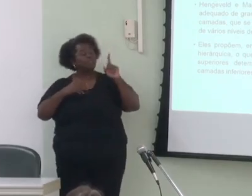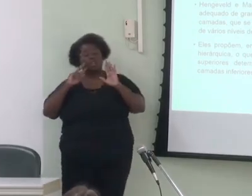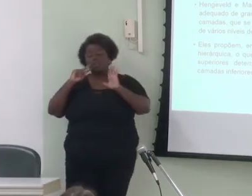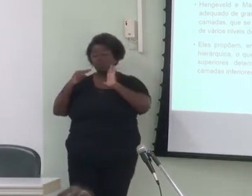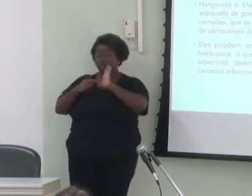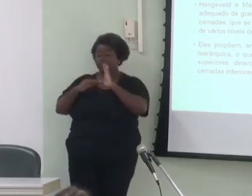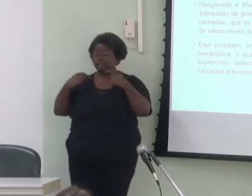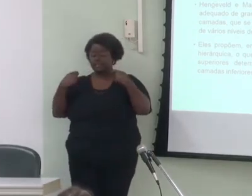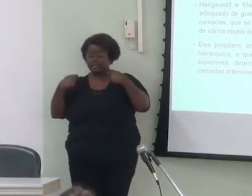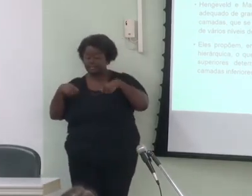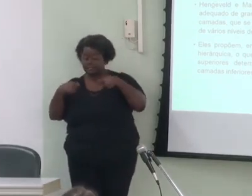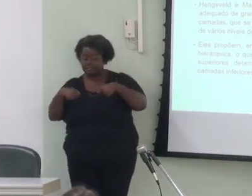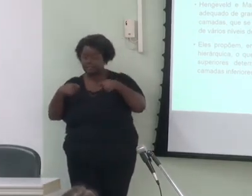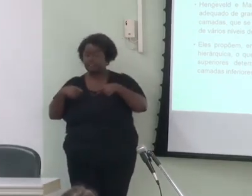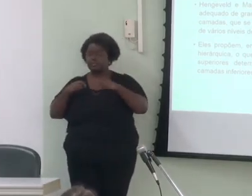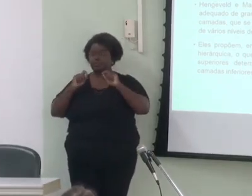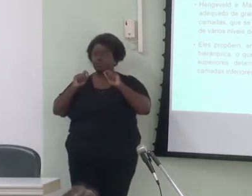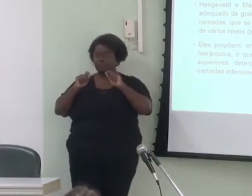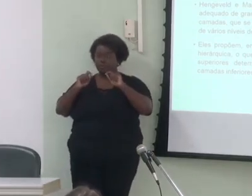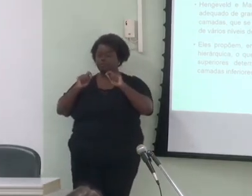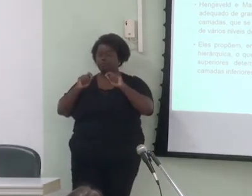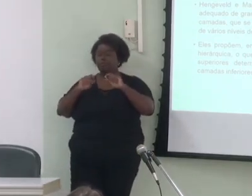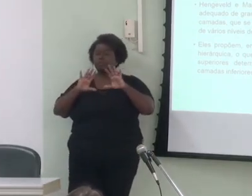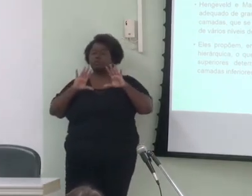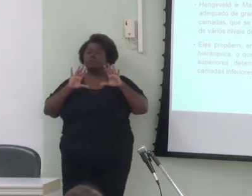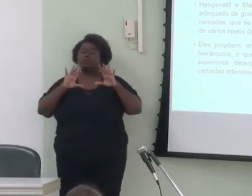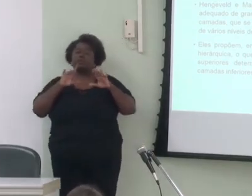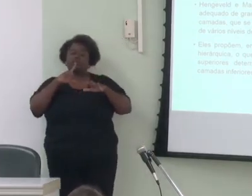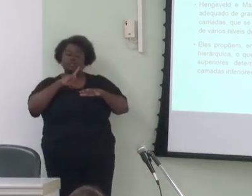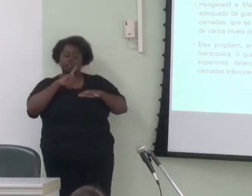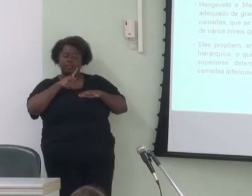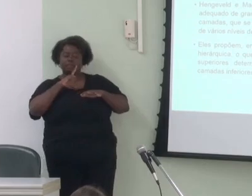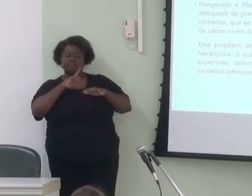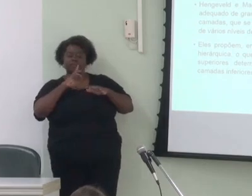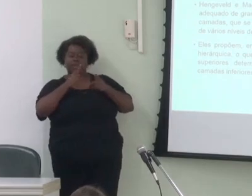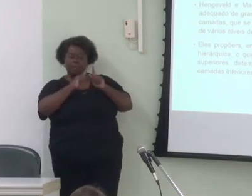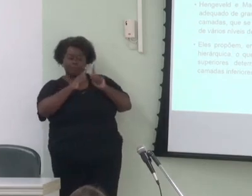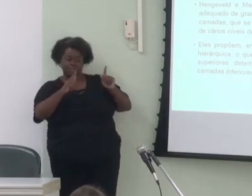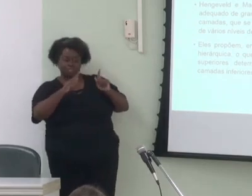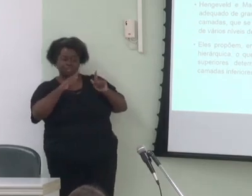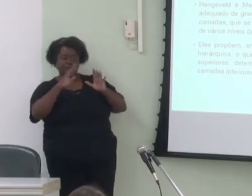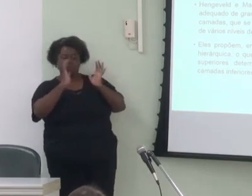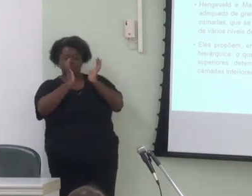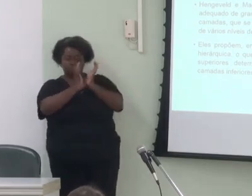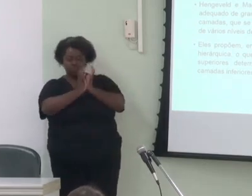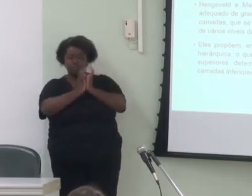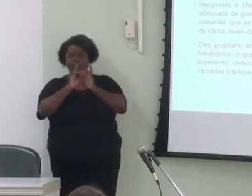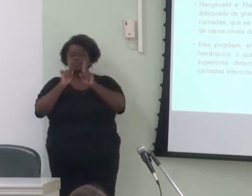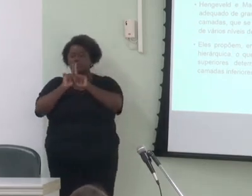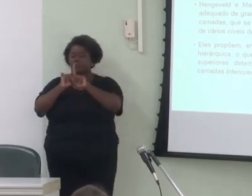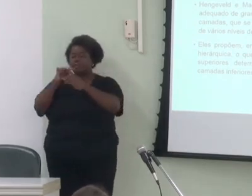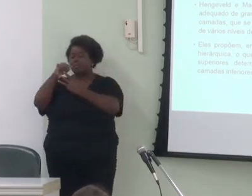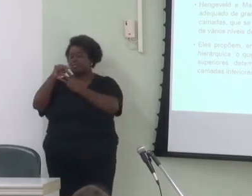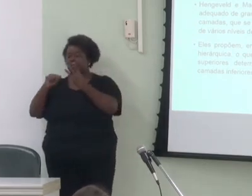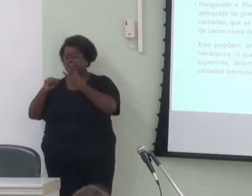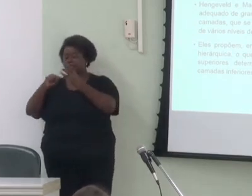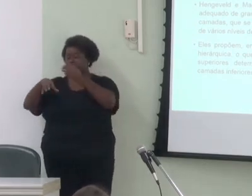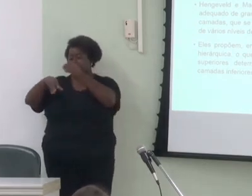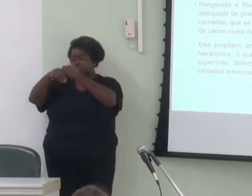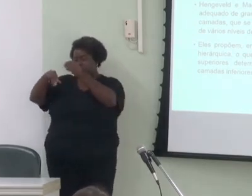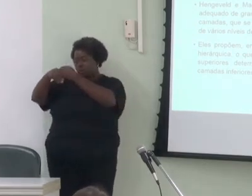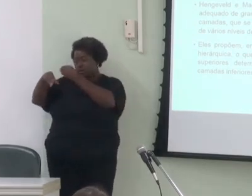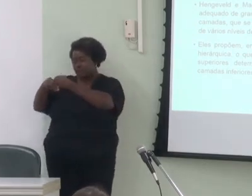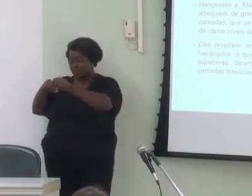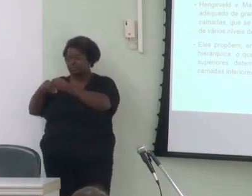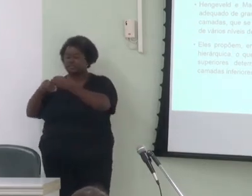tanto um componente gramatical quanto três componentes adicionais que interagem com o